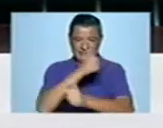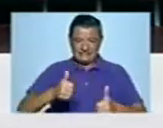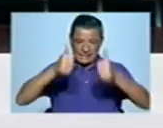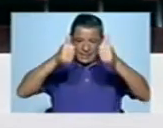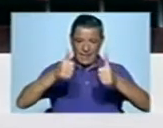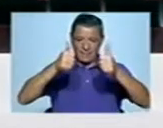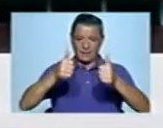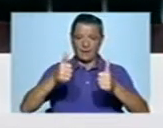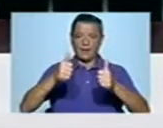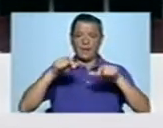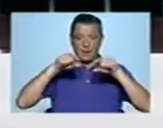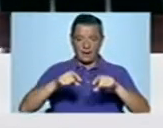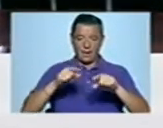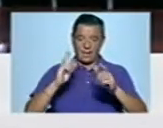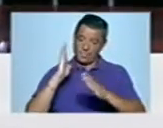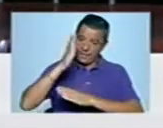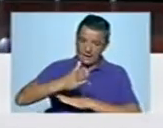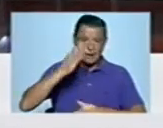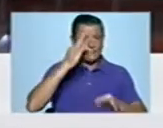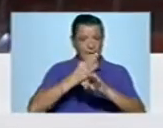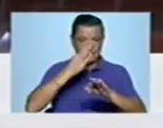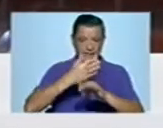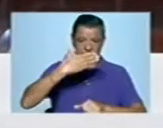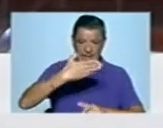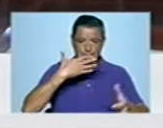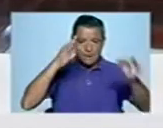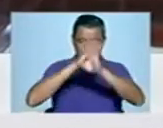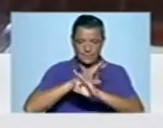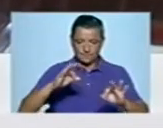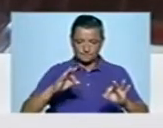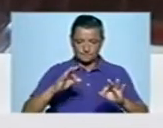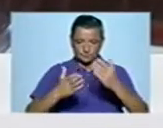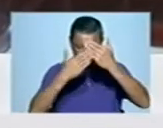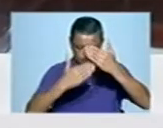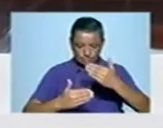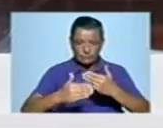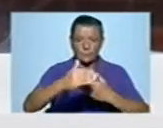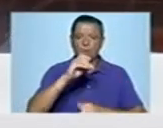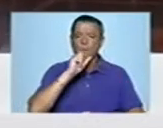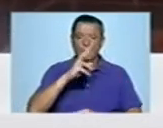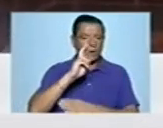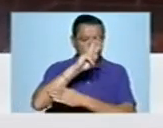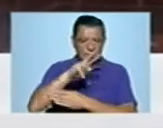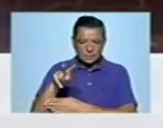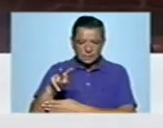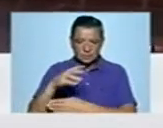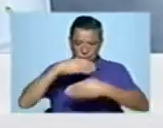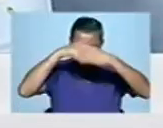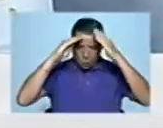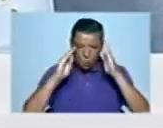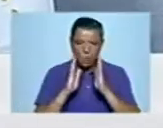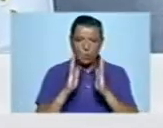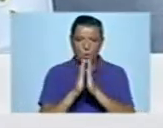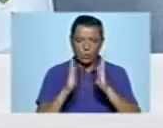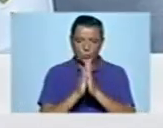que é de onde precisamente vai ser transmitida a gala. E, a partir desse ponto, poderem visitar o Convento,